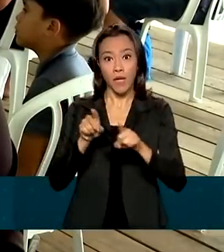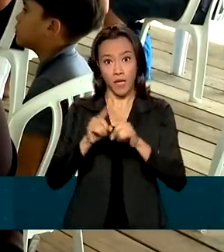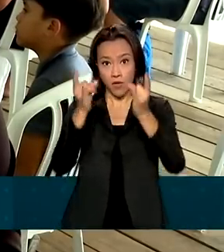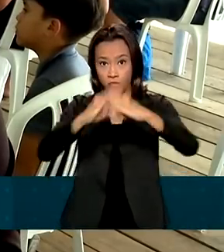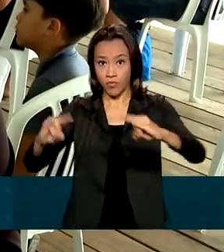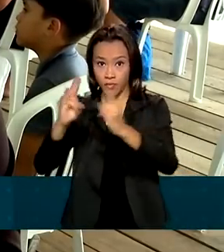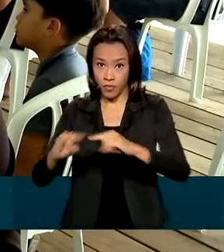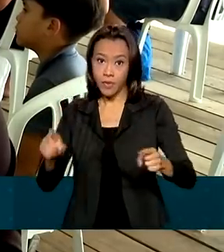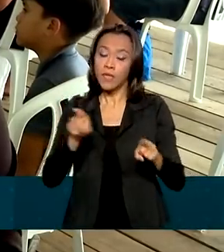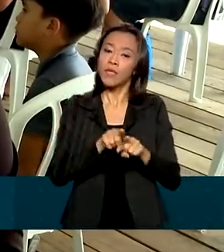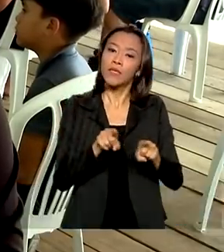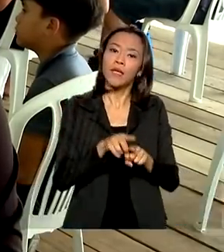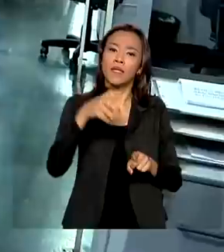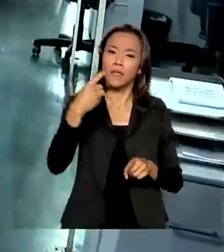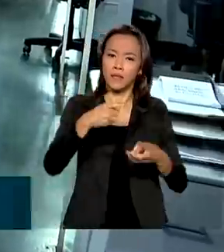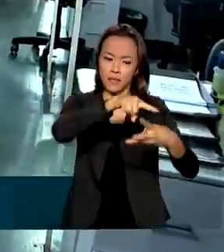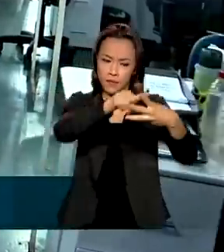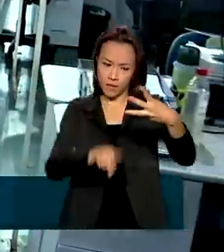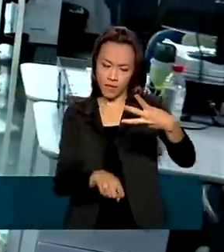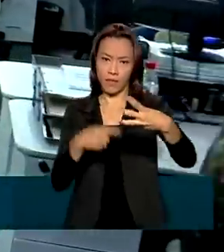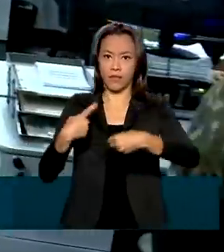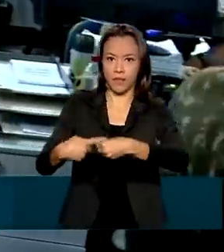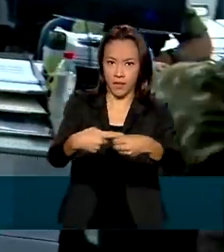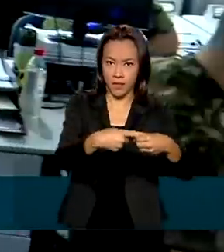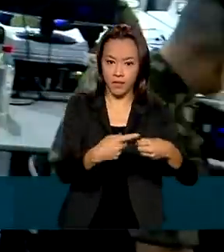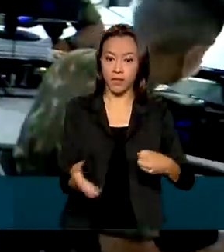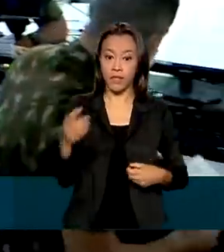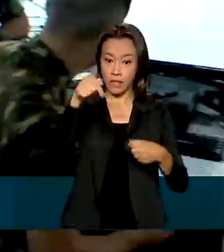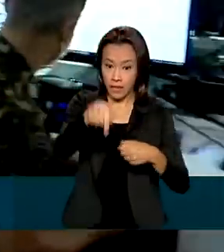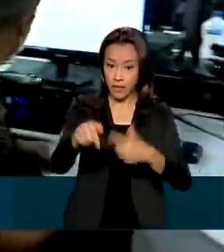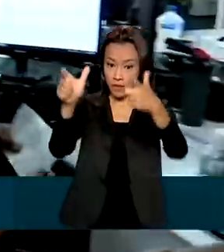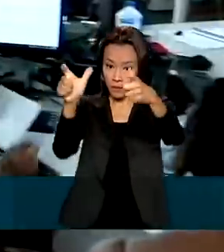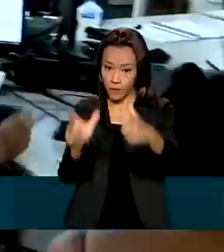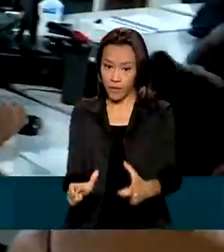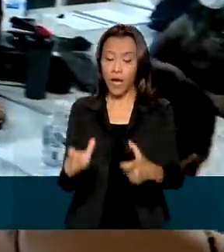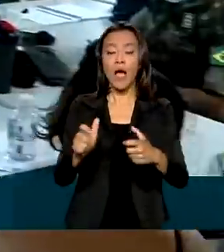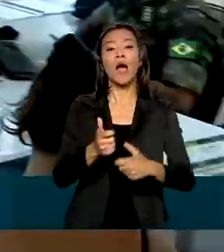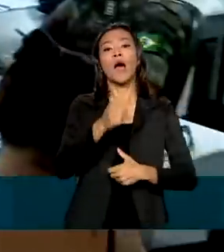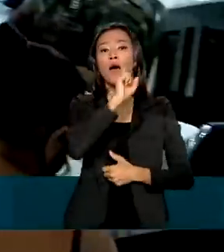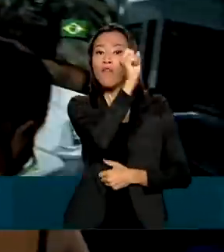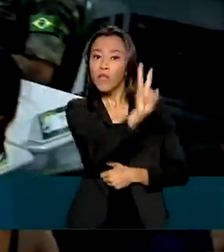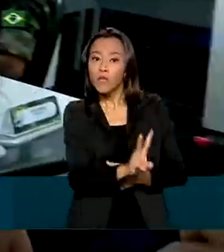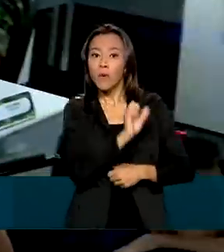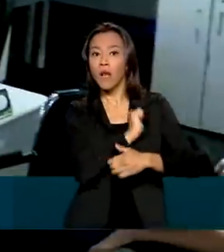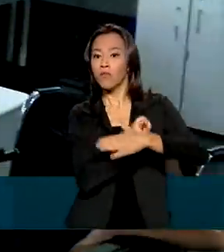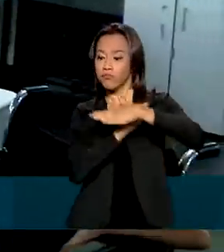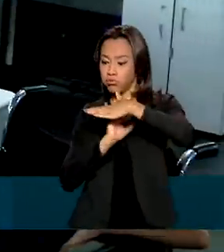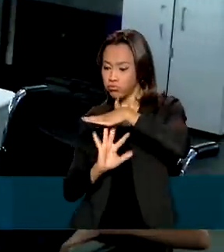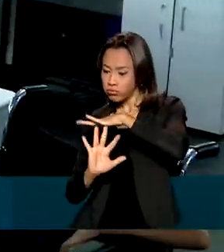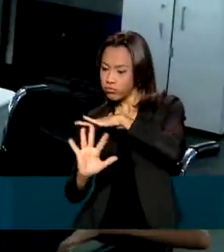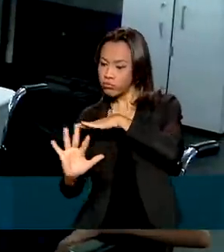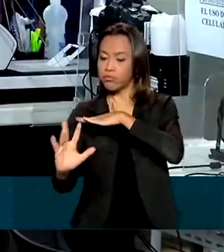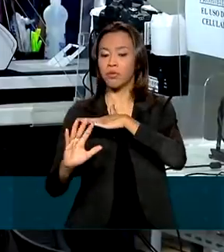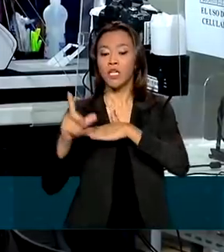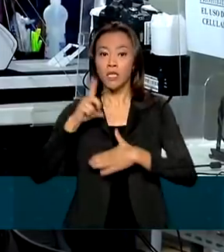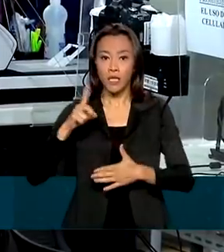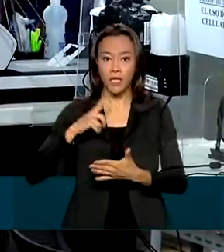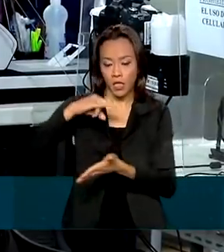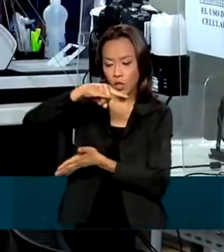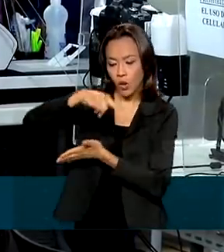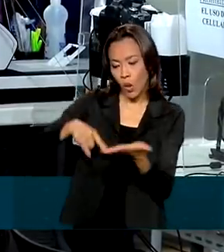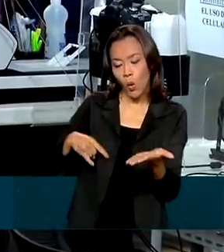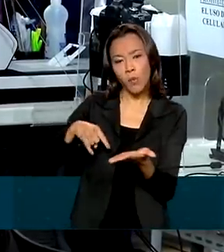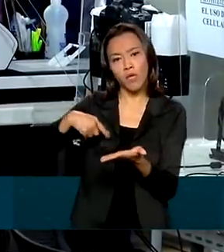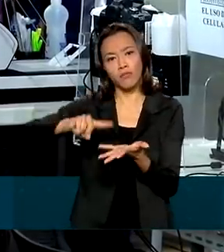Pacaraima e em Boa Vista. Nos postos de acolhimento, os venezuelanos retiram os documentos necessários para a